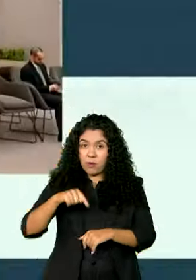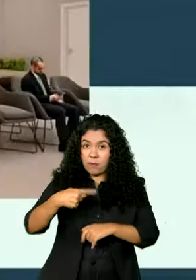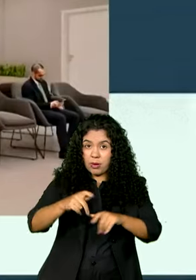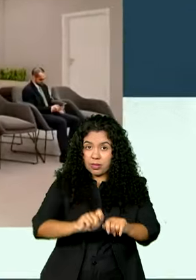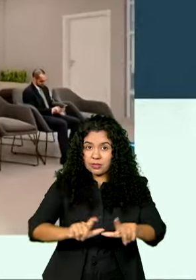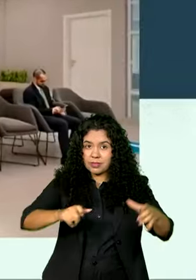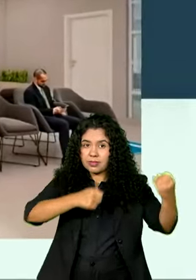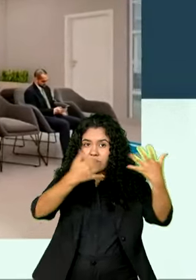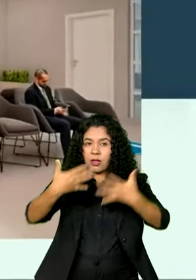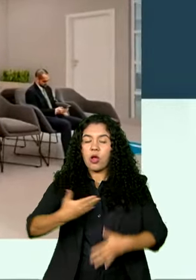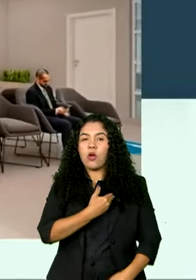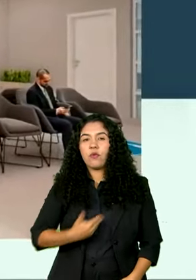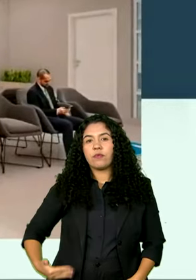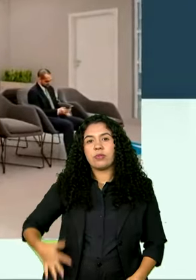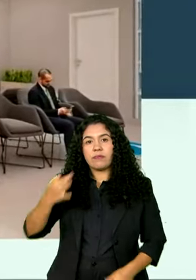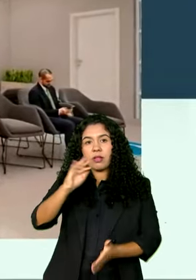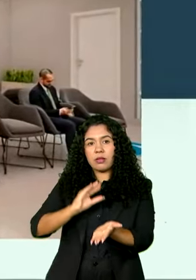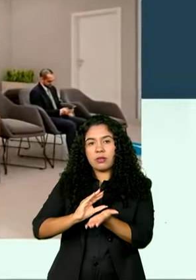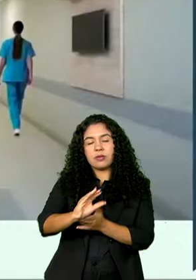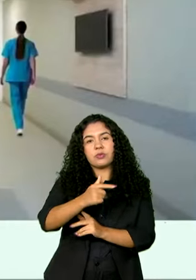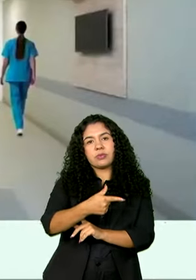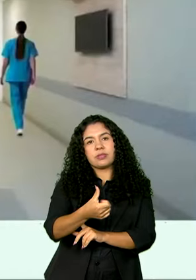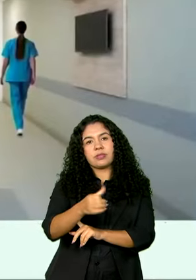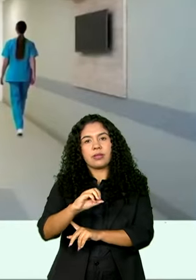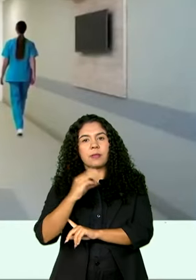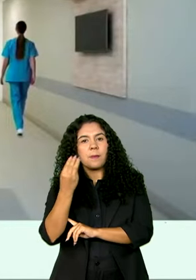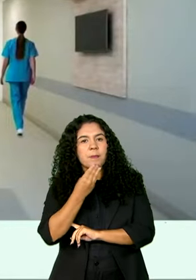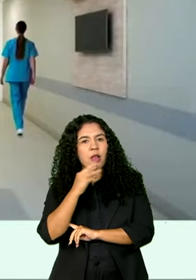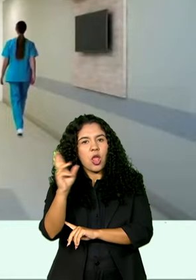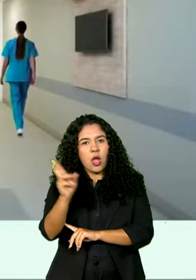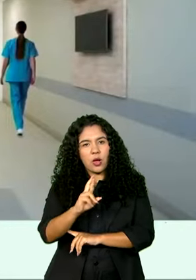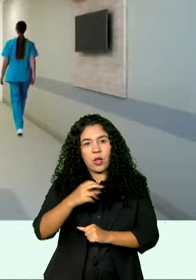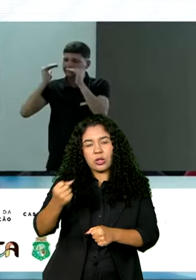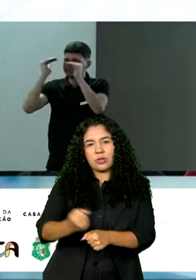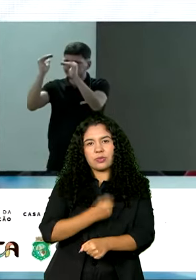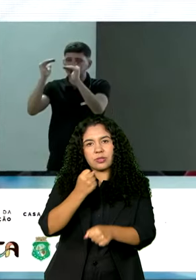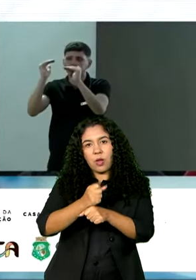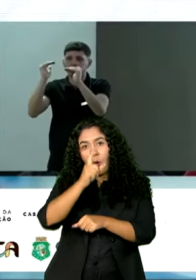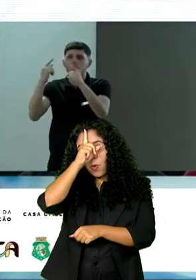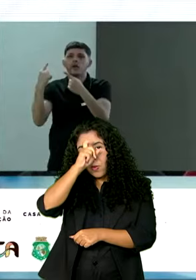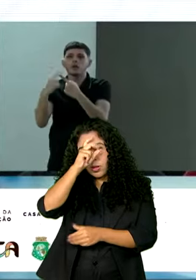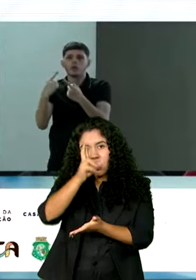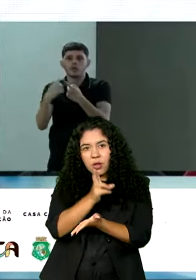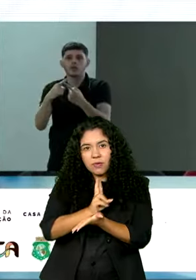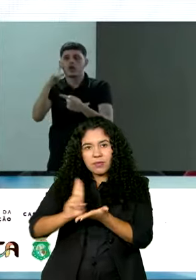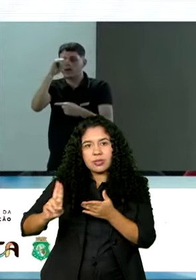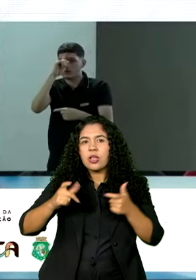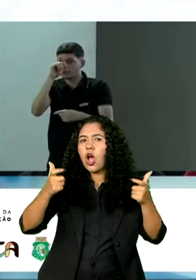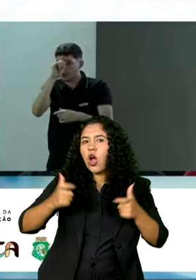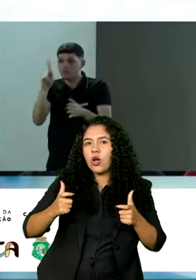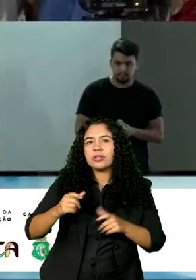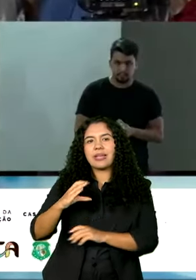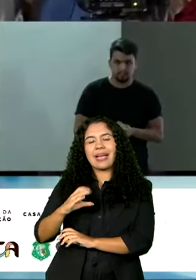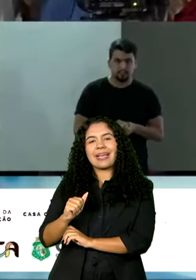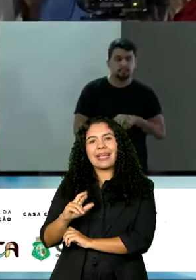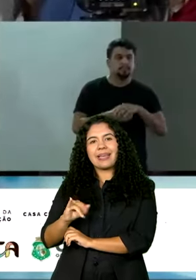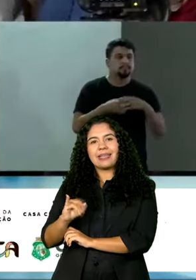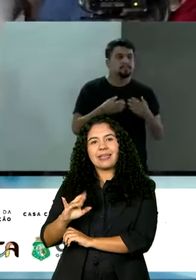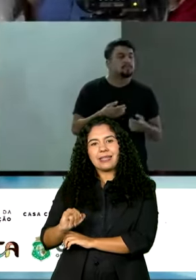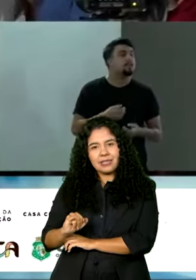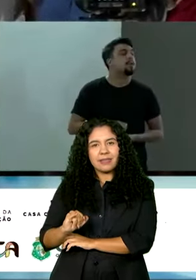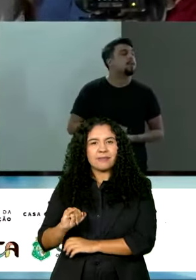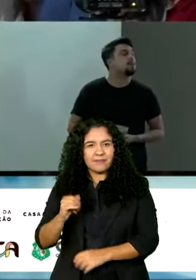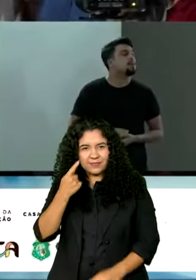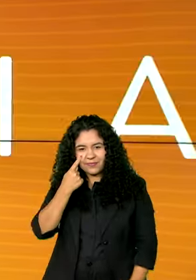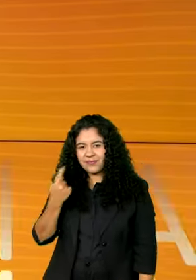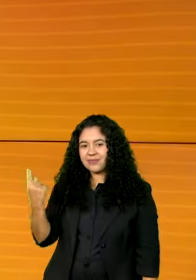governo federal vai investir 260 milhões de reais na construção do Hospital Universitário do Cariri, em Juazeiro do